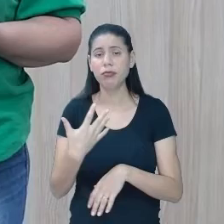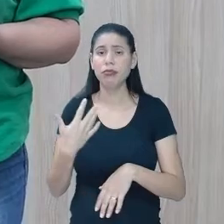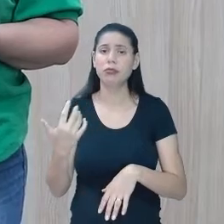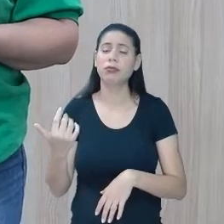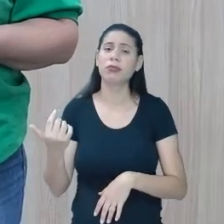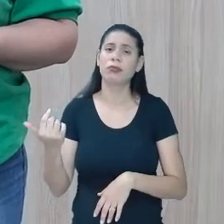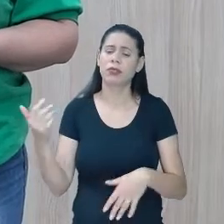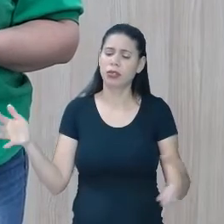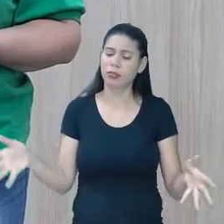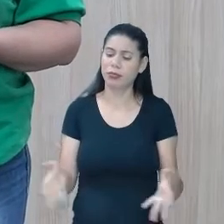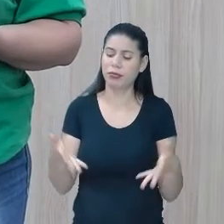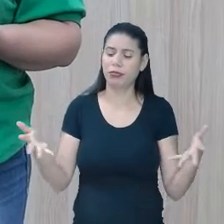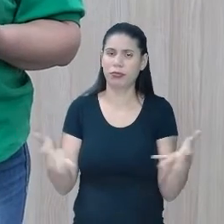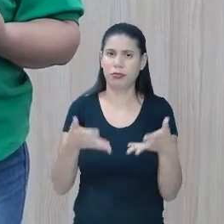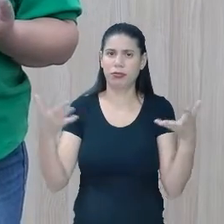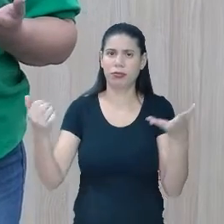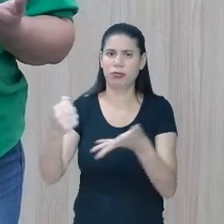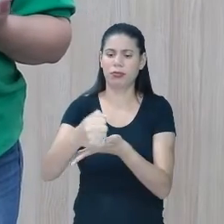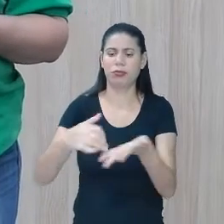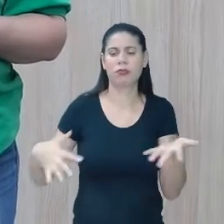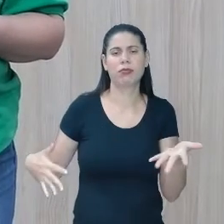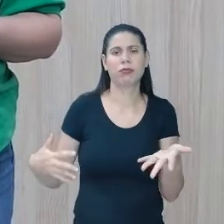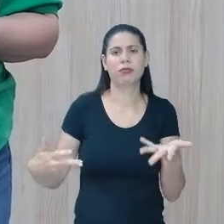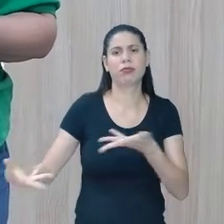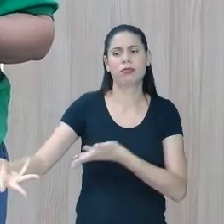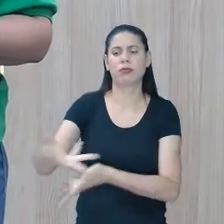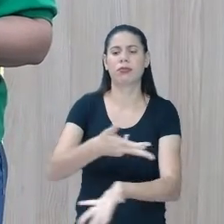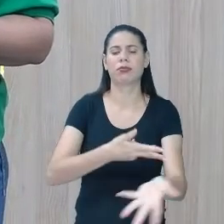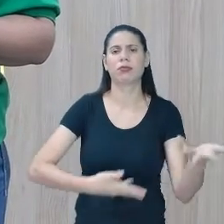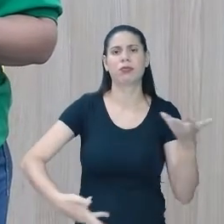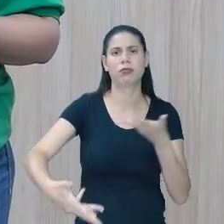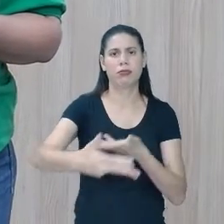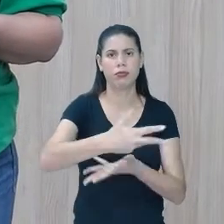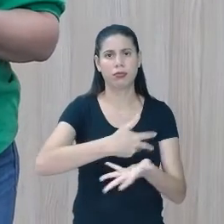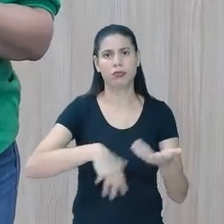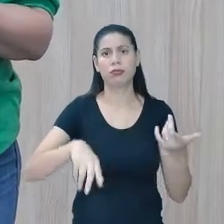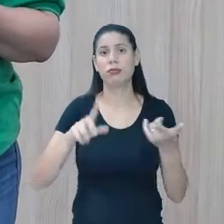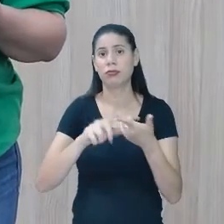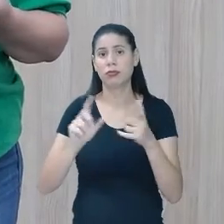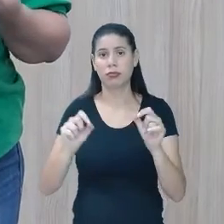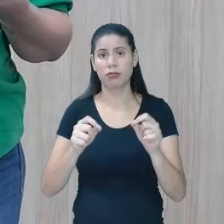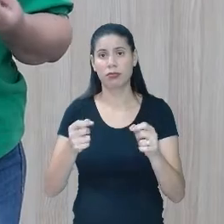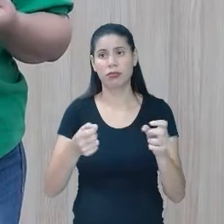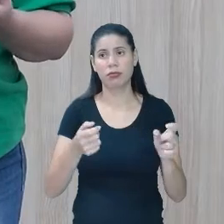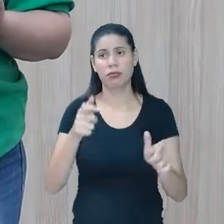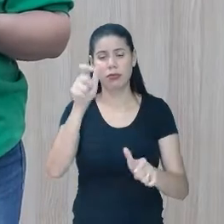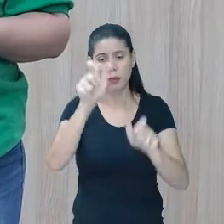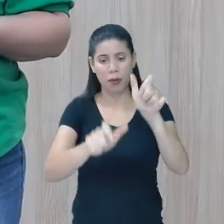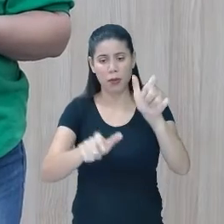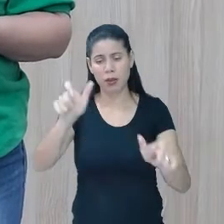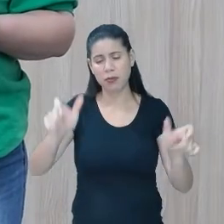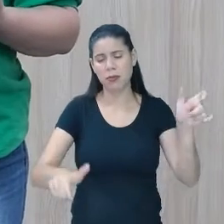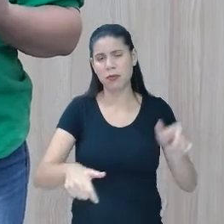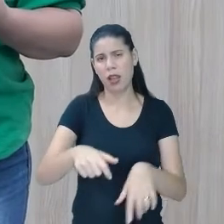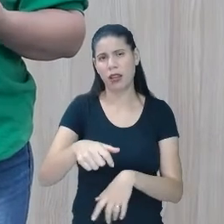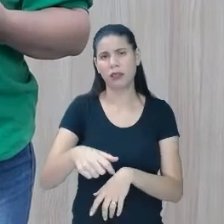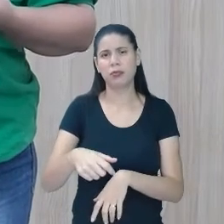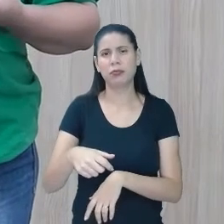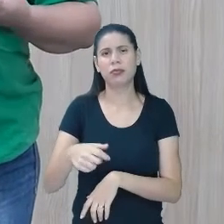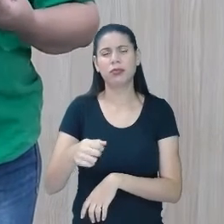fazer e promover essas atividades colaborativas, não é? E essa personalização, quando eu falo de